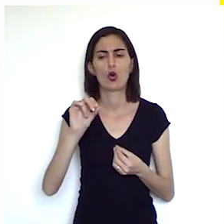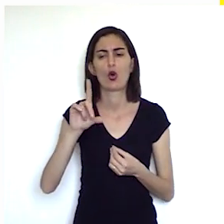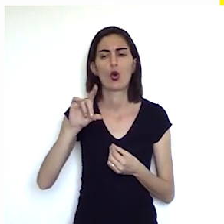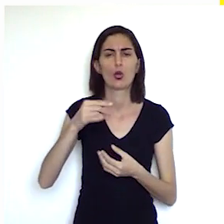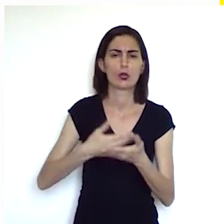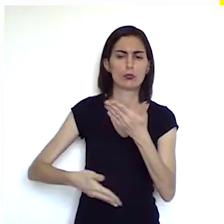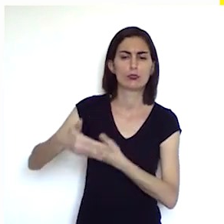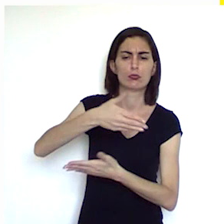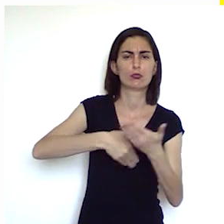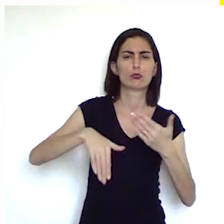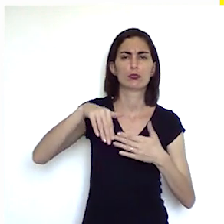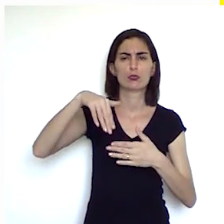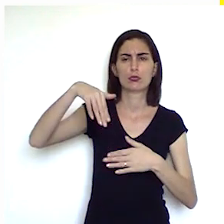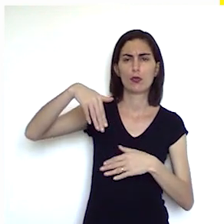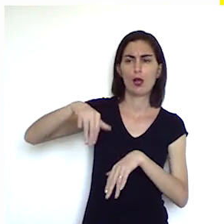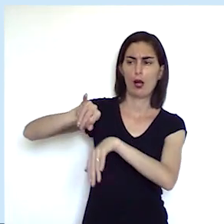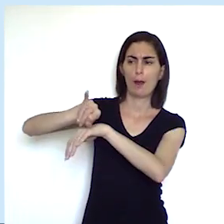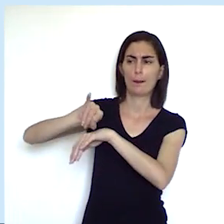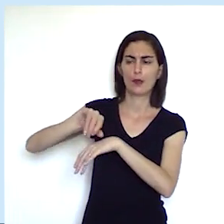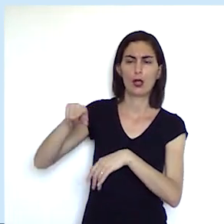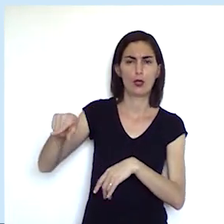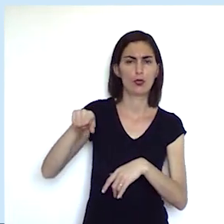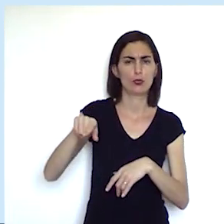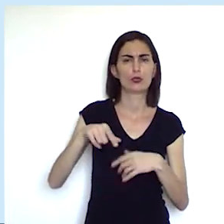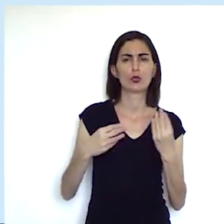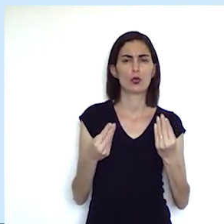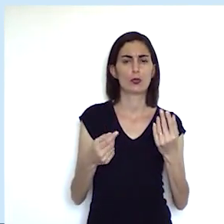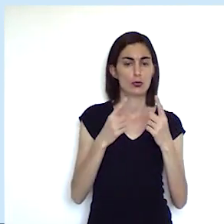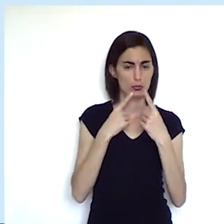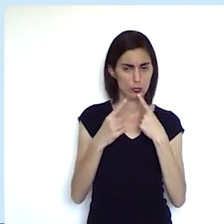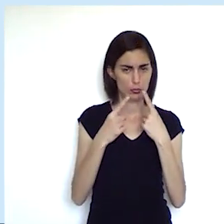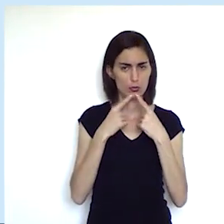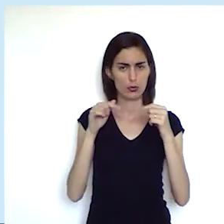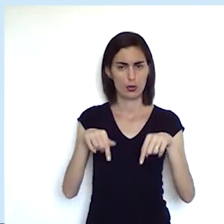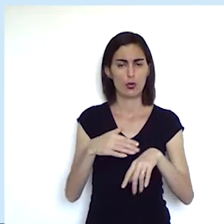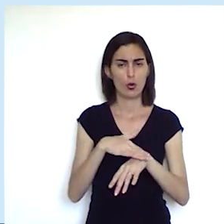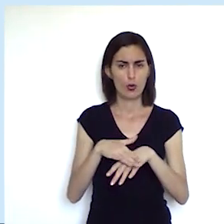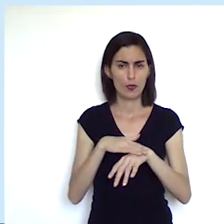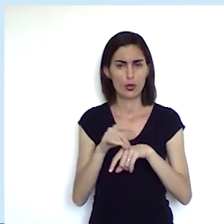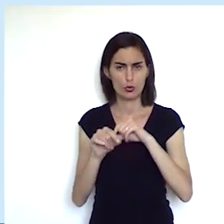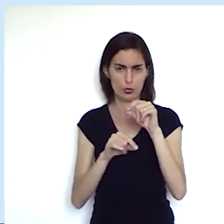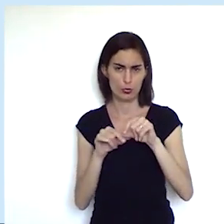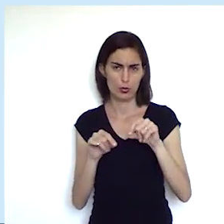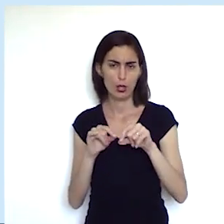relacionavam com a metrópole discutimos nessa breve conversa que